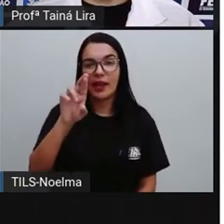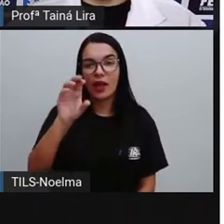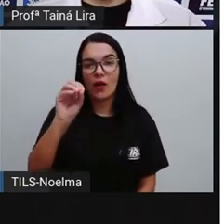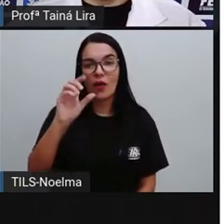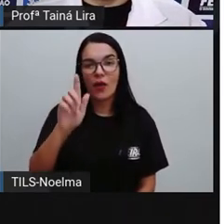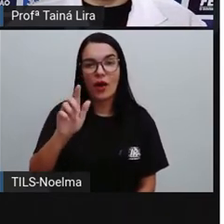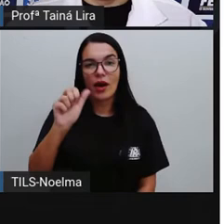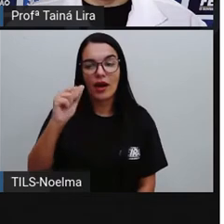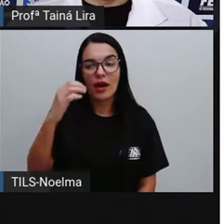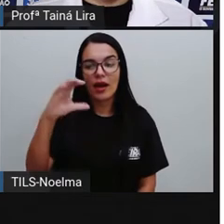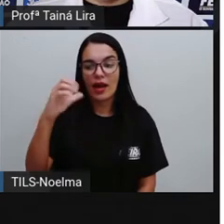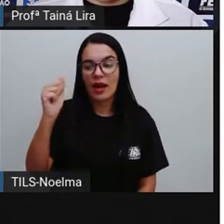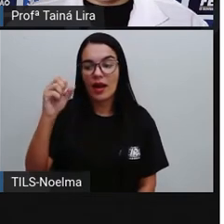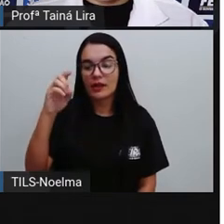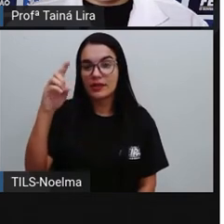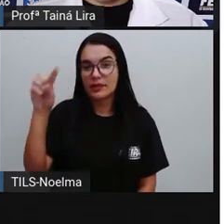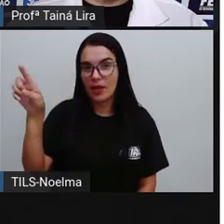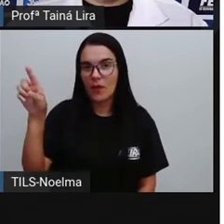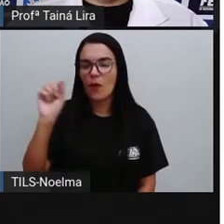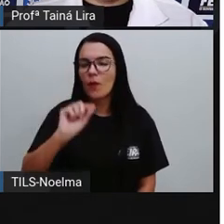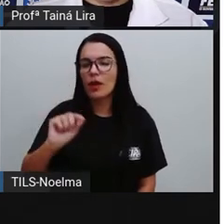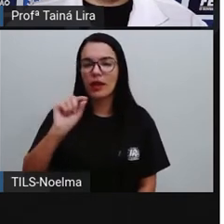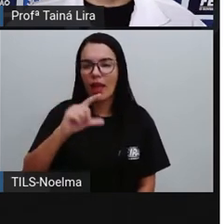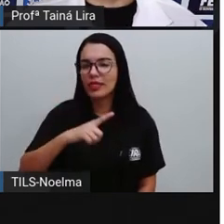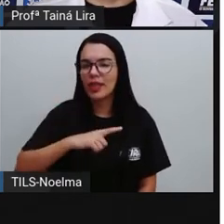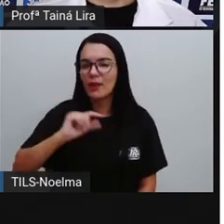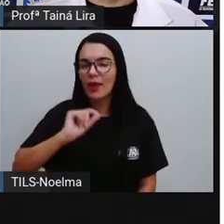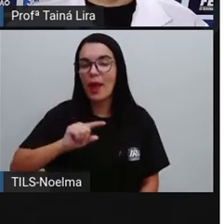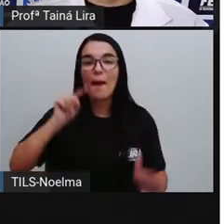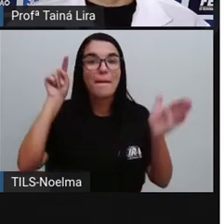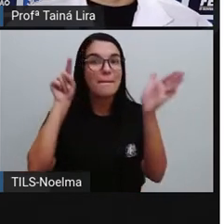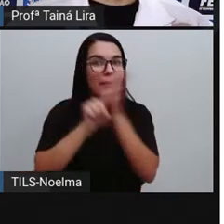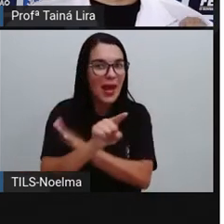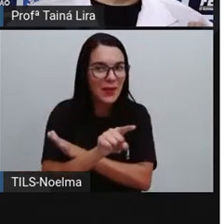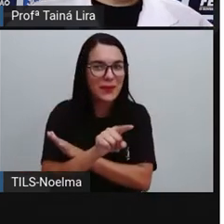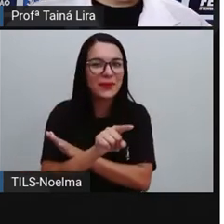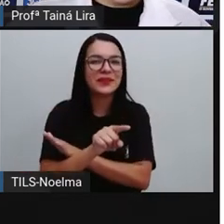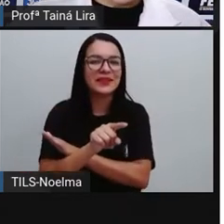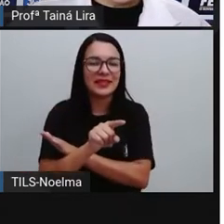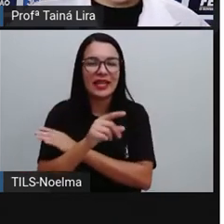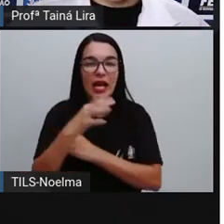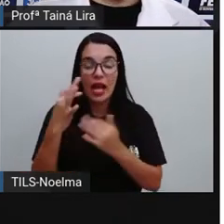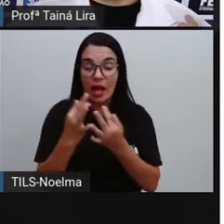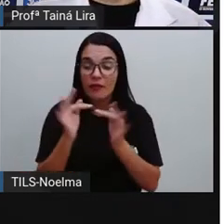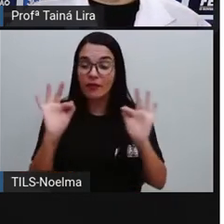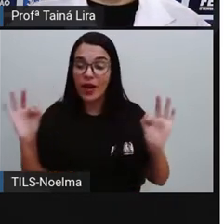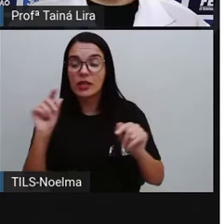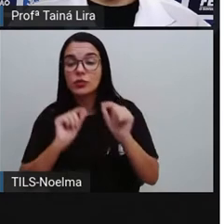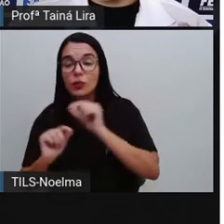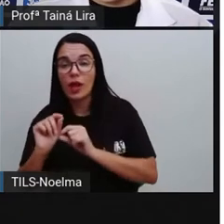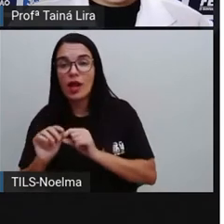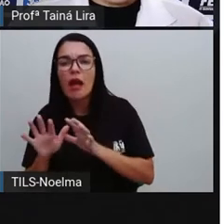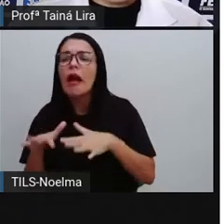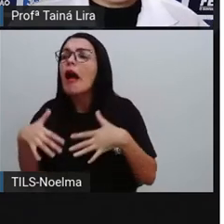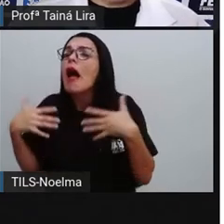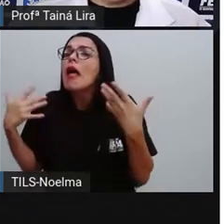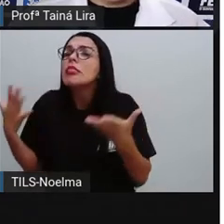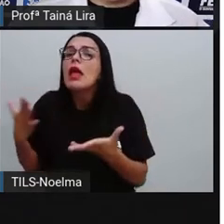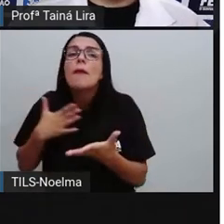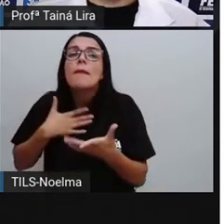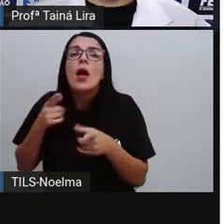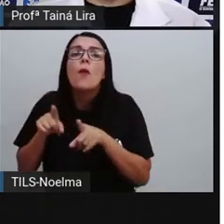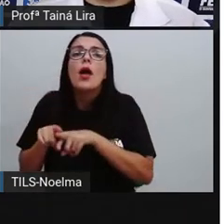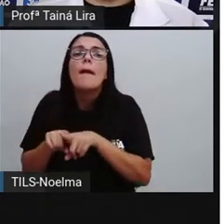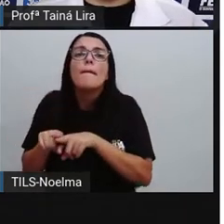cadê meu irmão? Olha lá, lá no final da pergunta. Dois pontos, que o segundo ano ainda não tinha